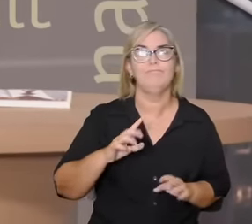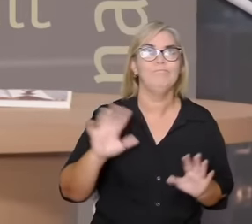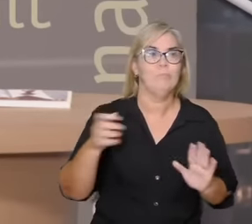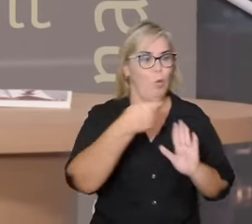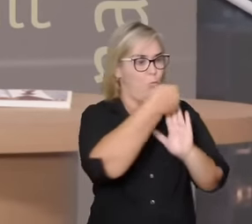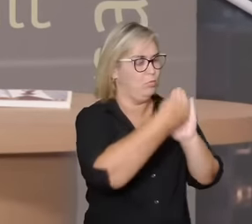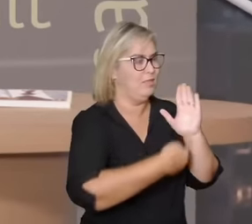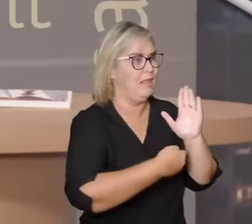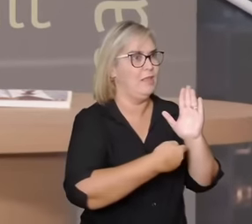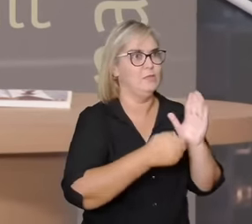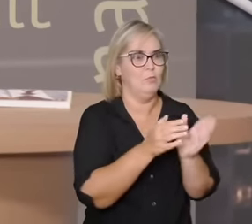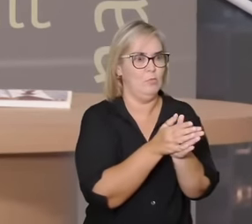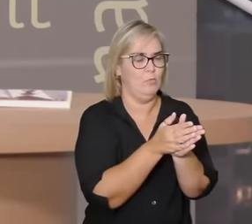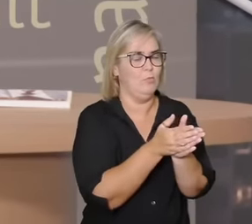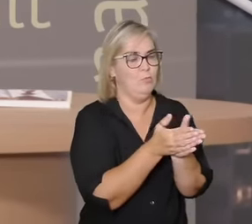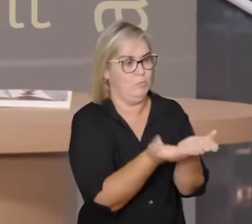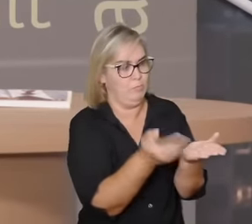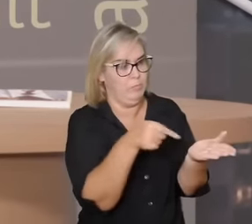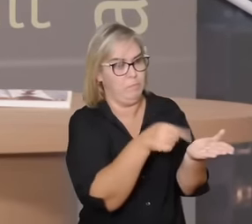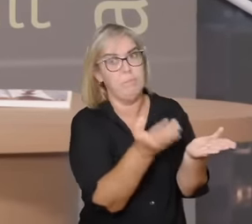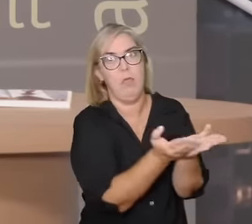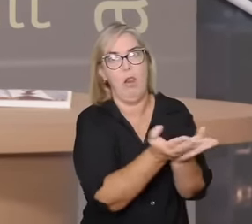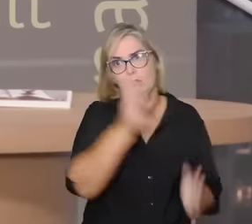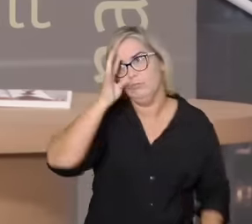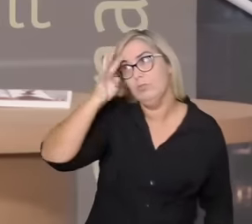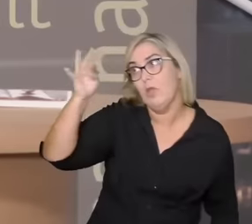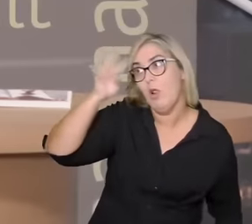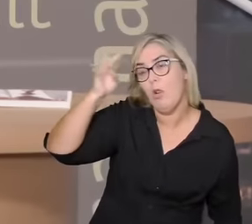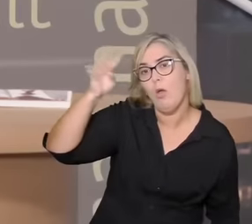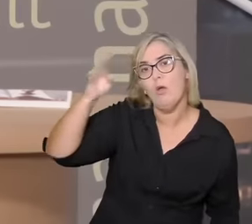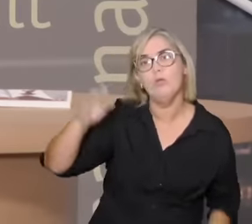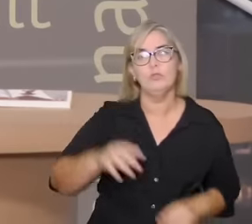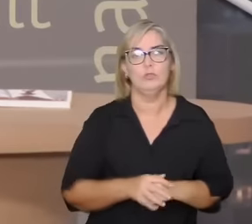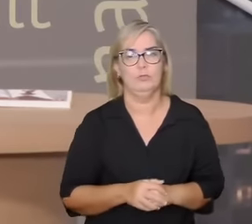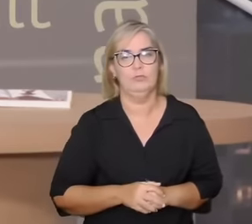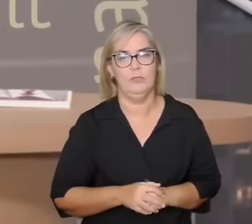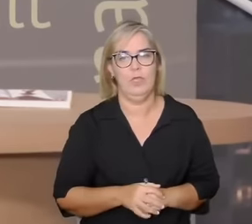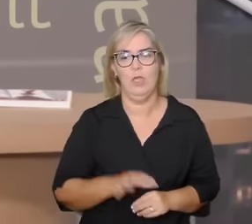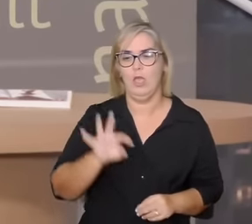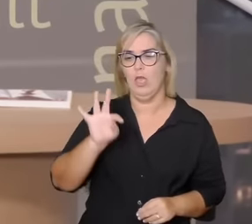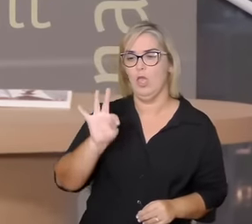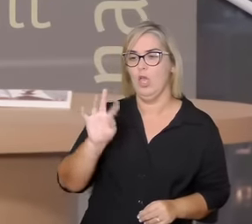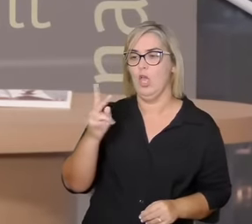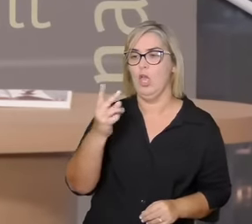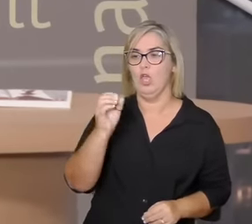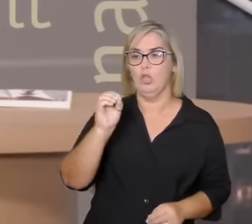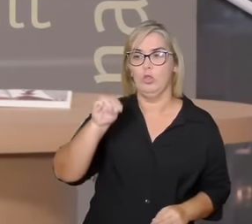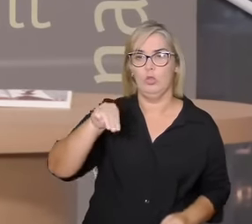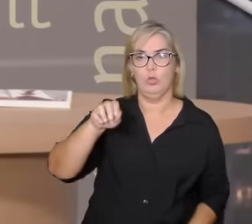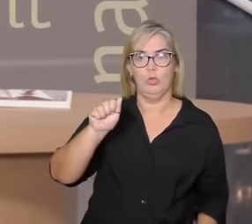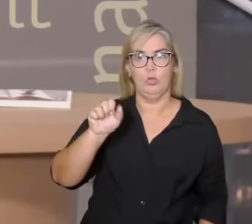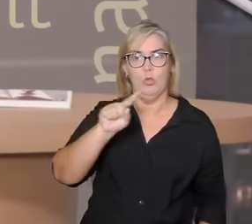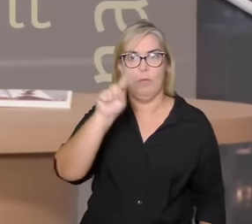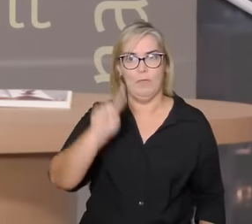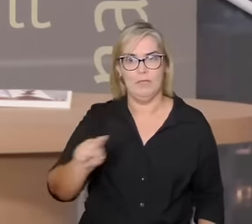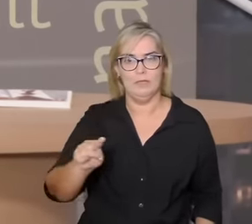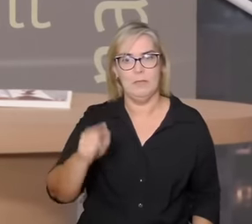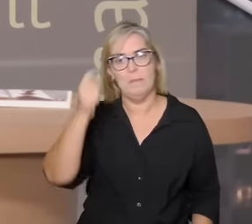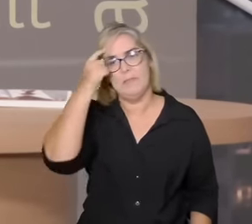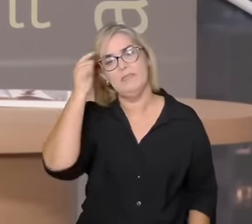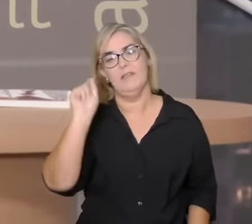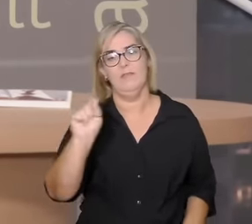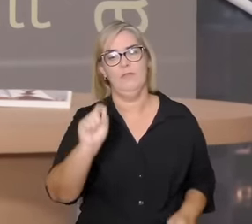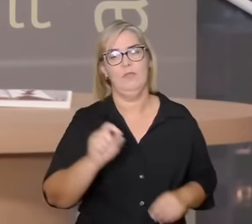no plano da política e da economia Thomas Maltos geógrafo o ele pensava a